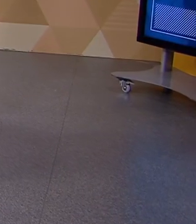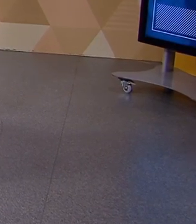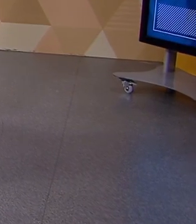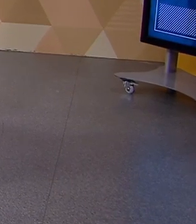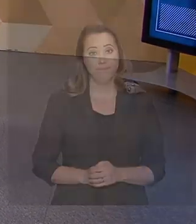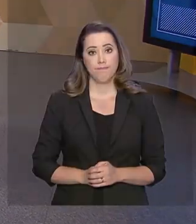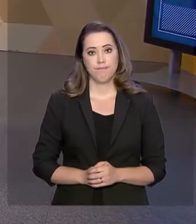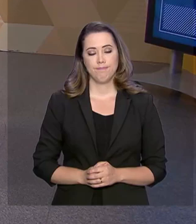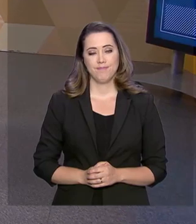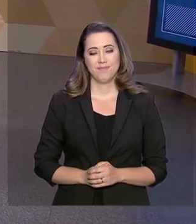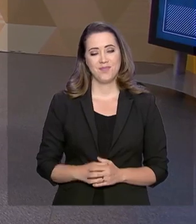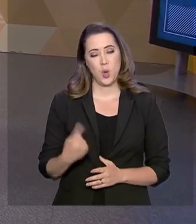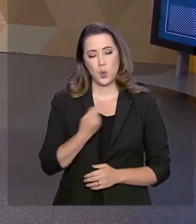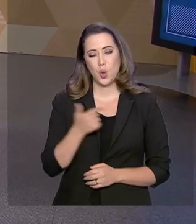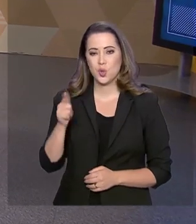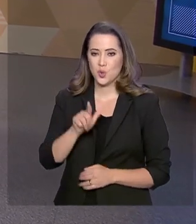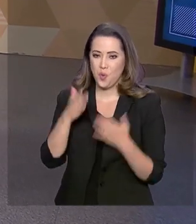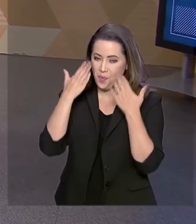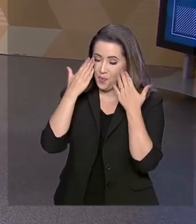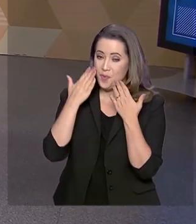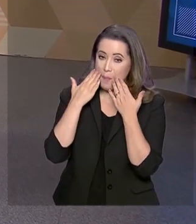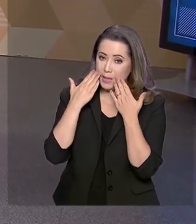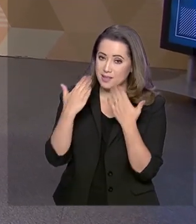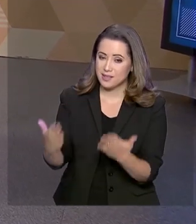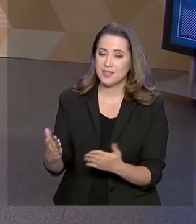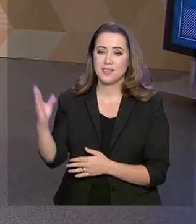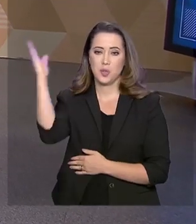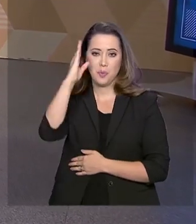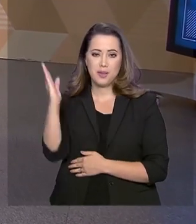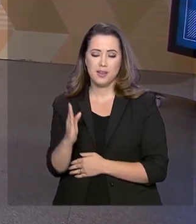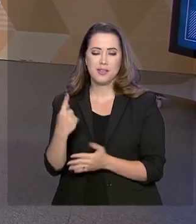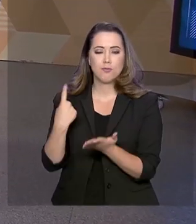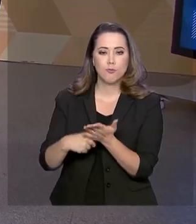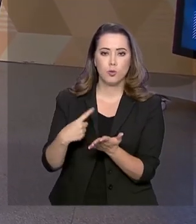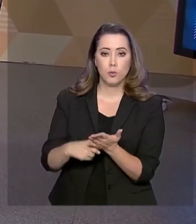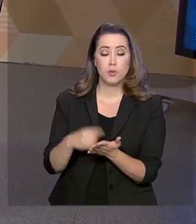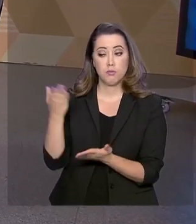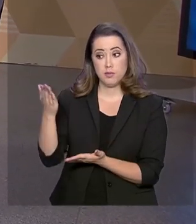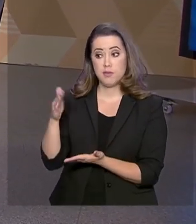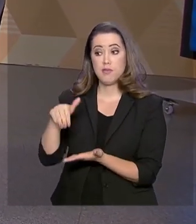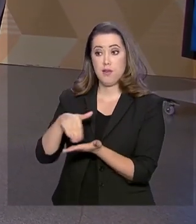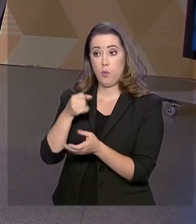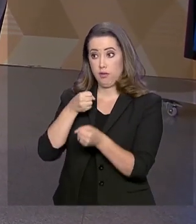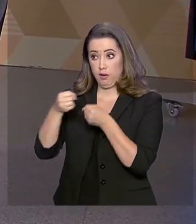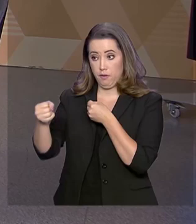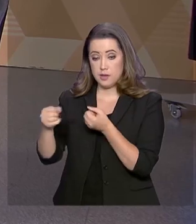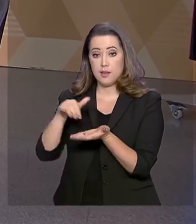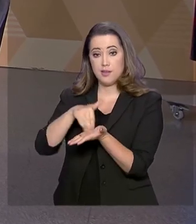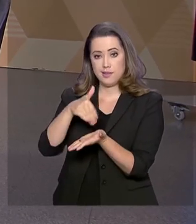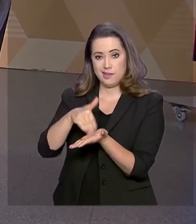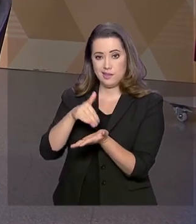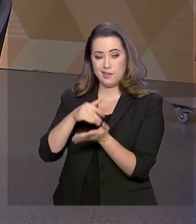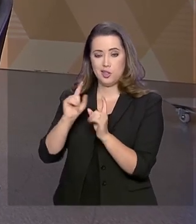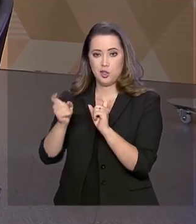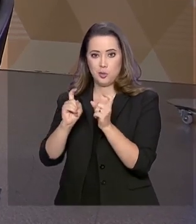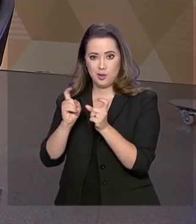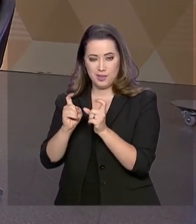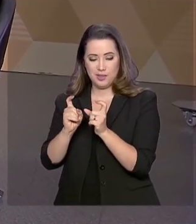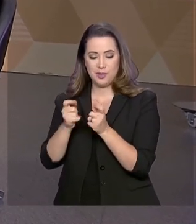Estamos de volta com o Brasil em Pauta. O entrevistado é o secretário de gestão do Ministério da Economia, Cristiano Recker.